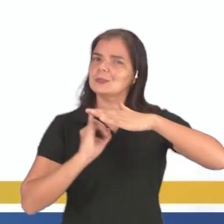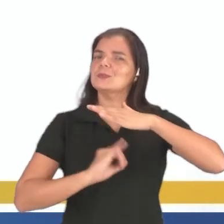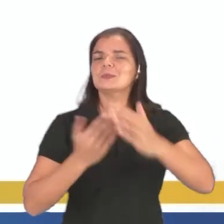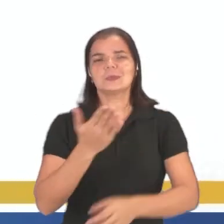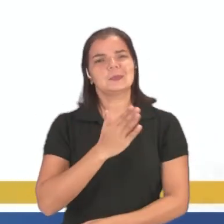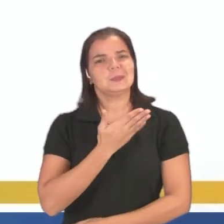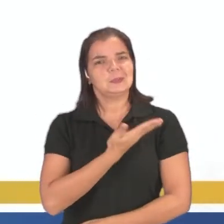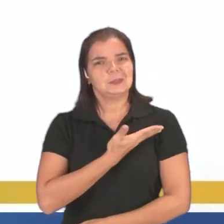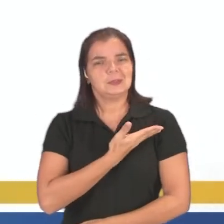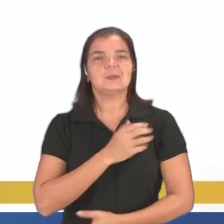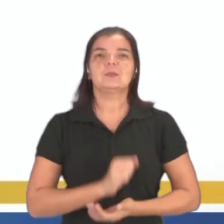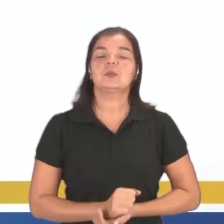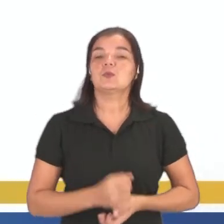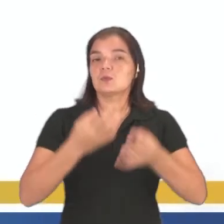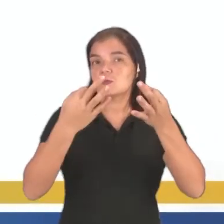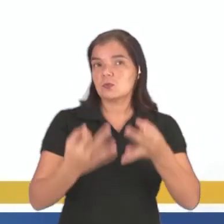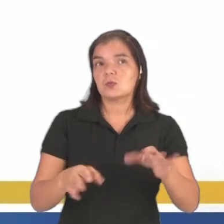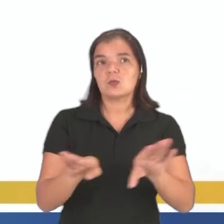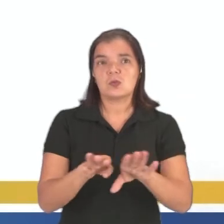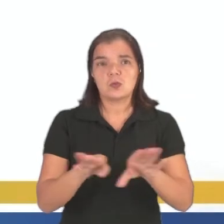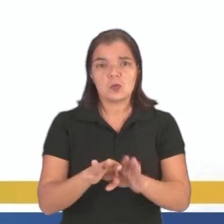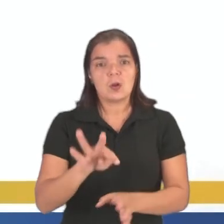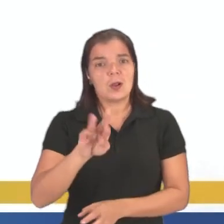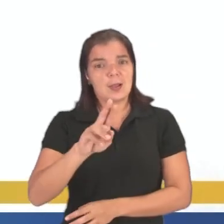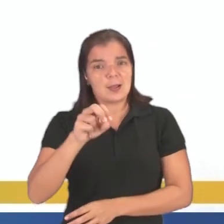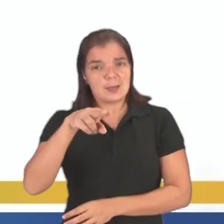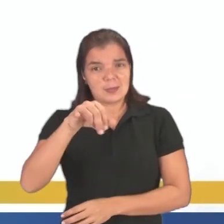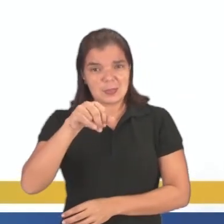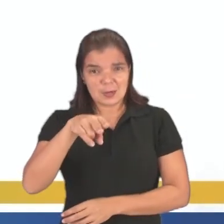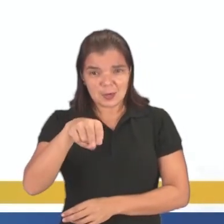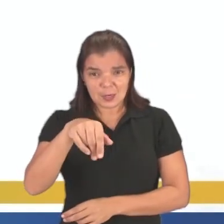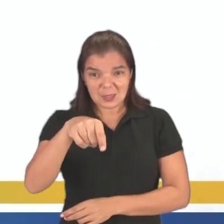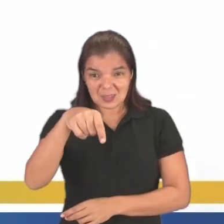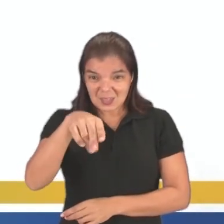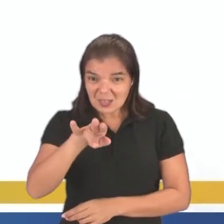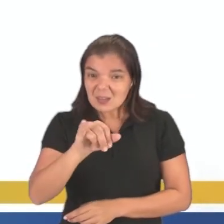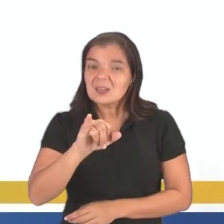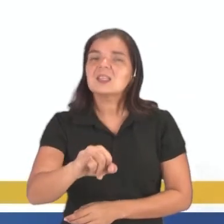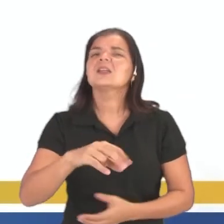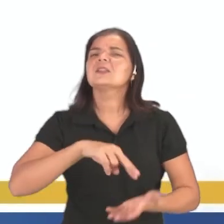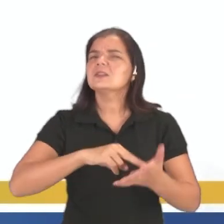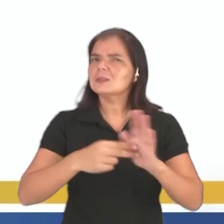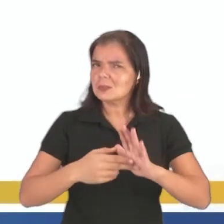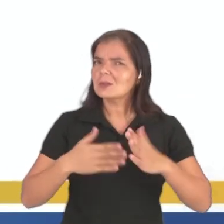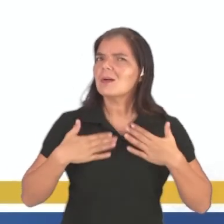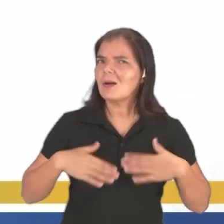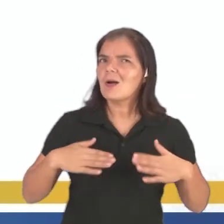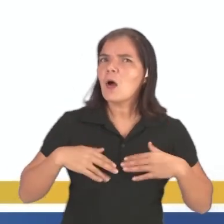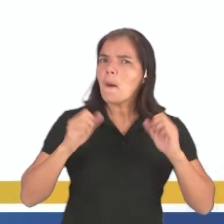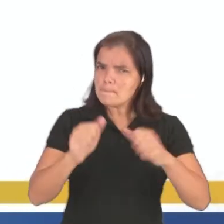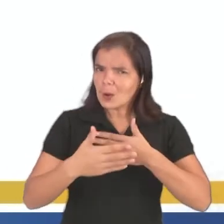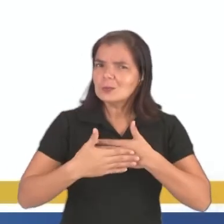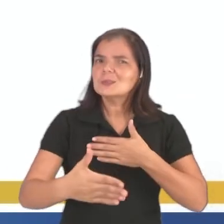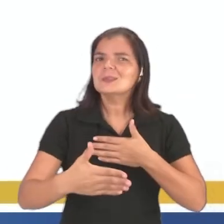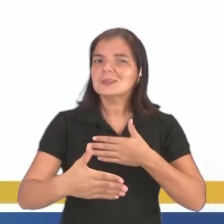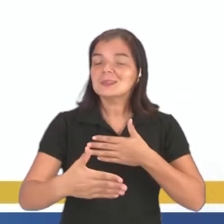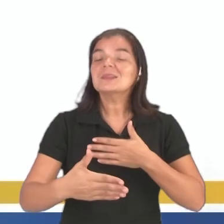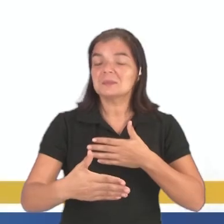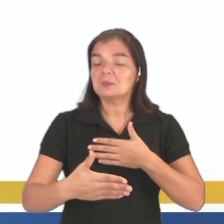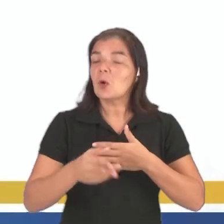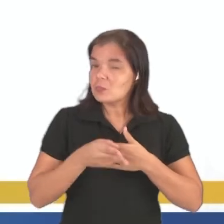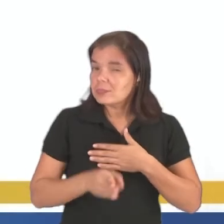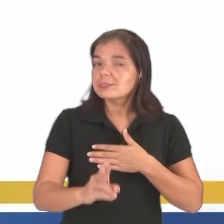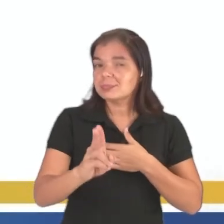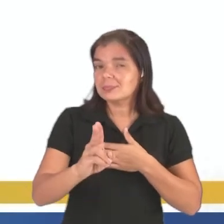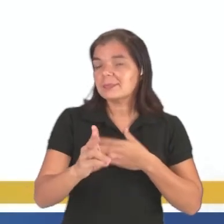amigos, certo? Quando eu falo chicos, vamos iniciar a classe. Tranque, que quer dizer? Tranquilo, posso seguir, posso dar